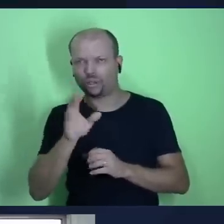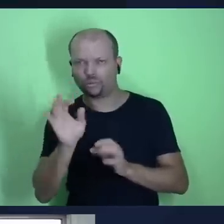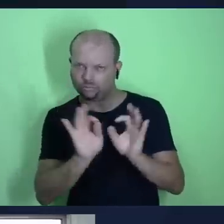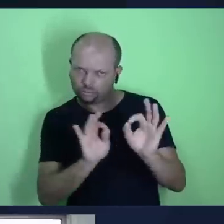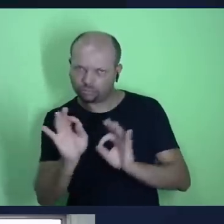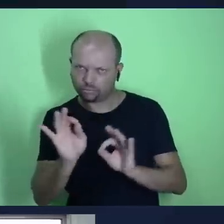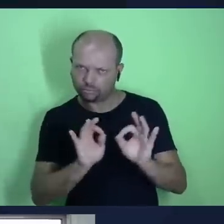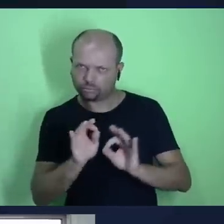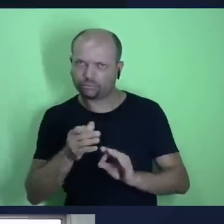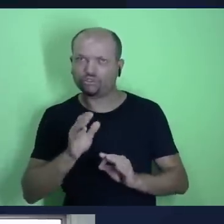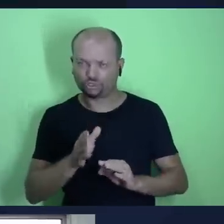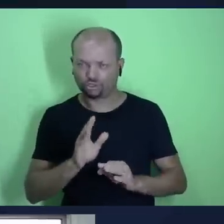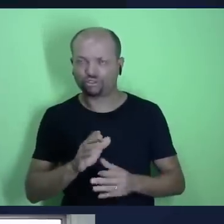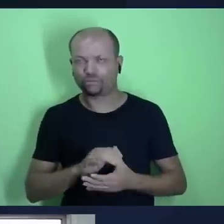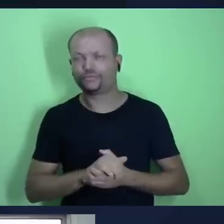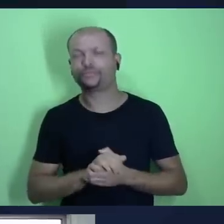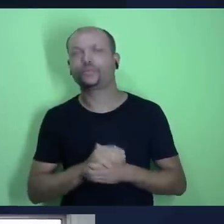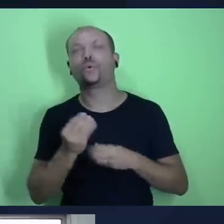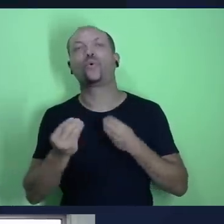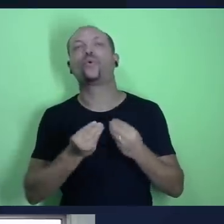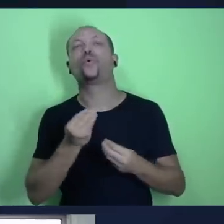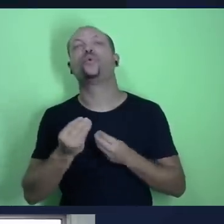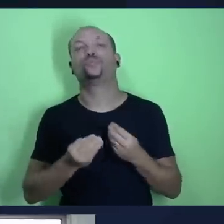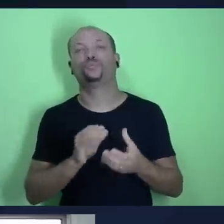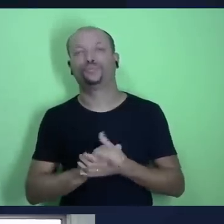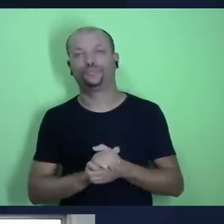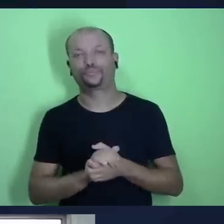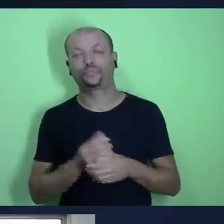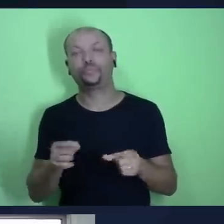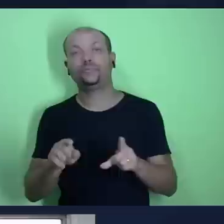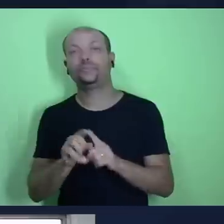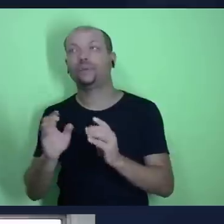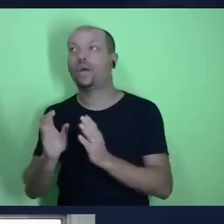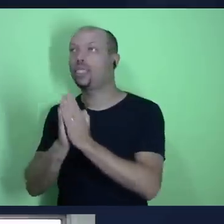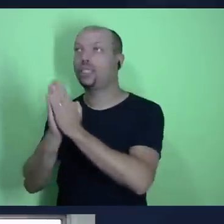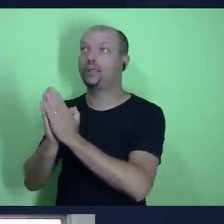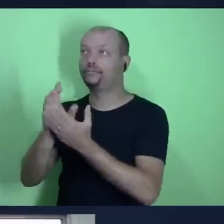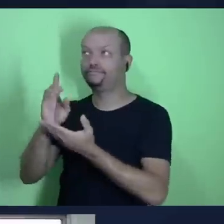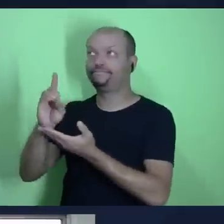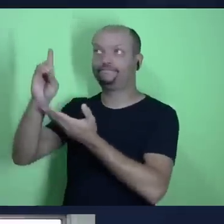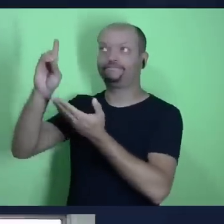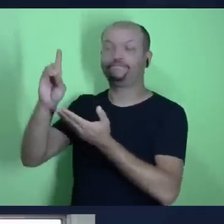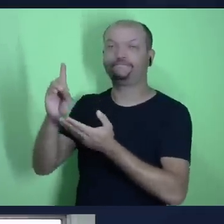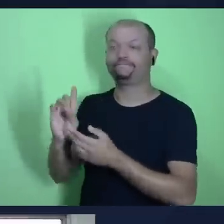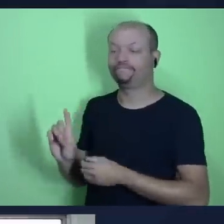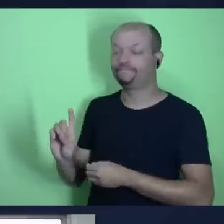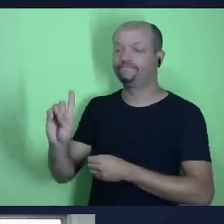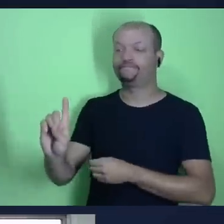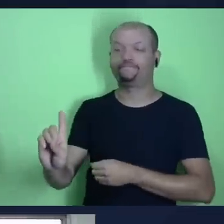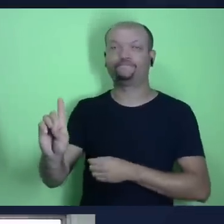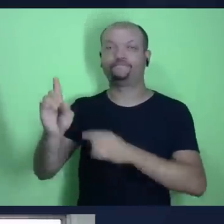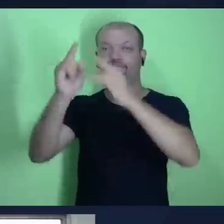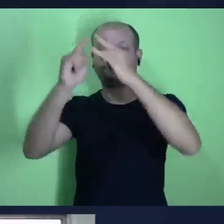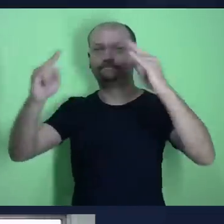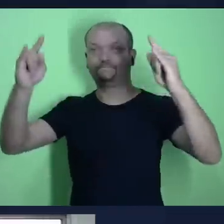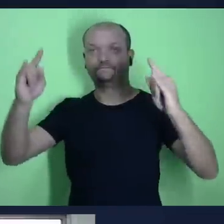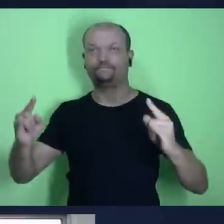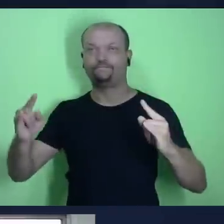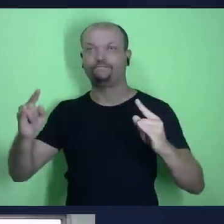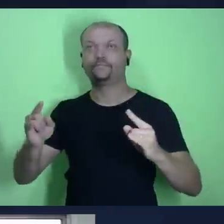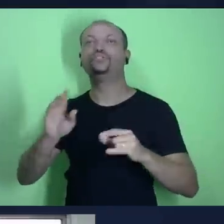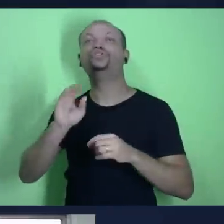mesmo já havia mostrado como deveria ser. Então, o adorador, ele se aproximava do tabernáculo já com a oferta programada.